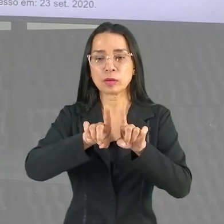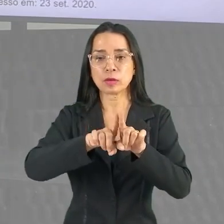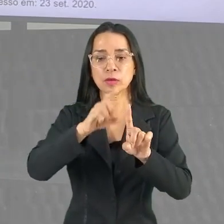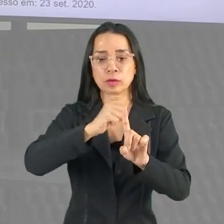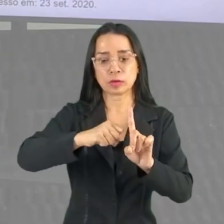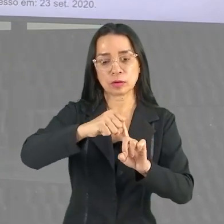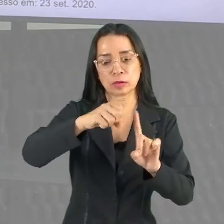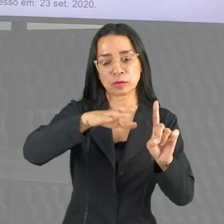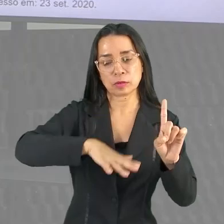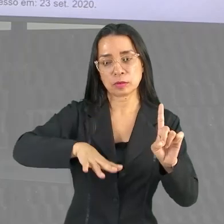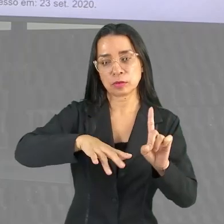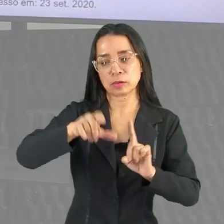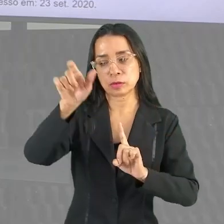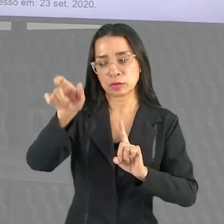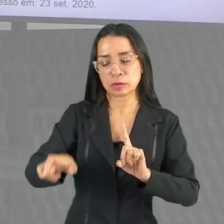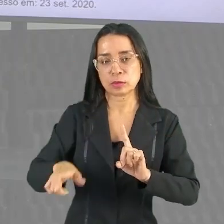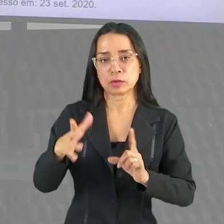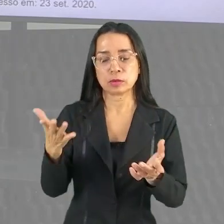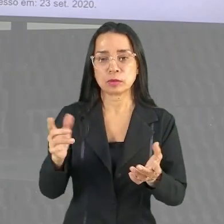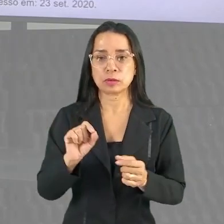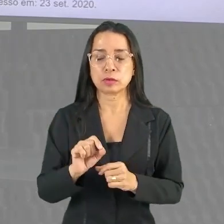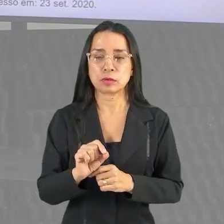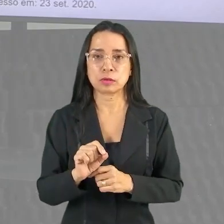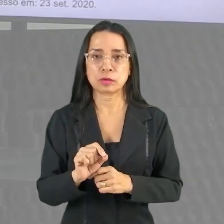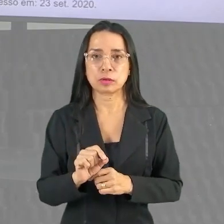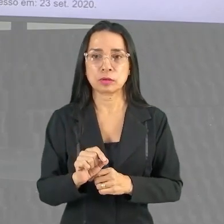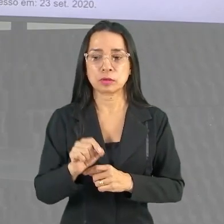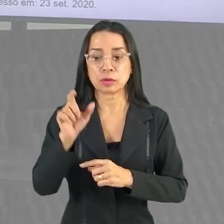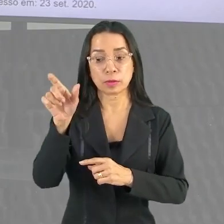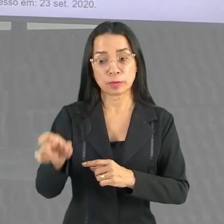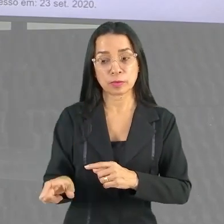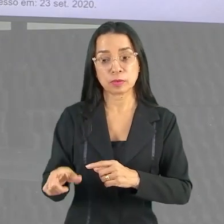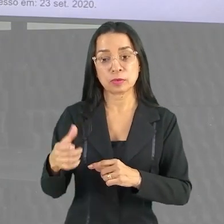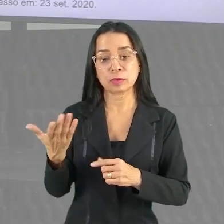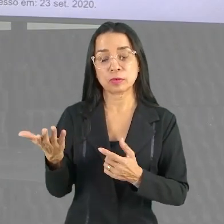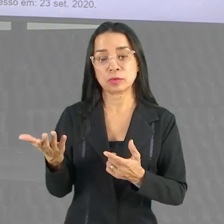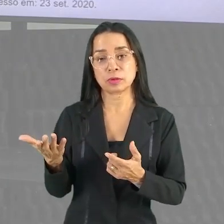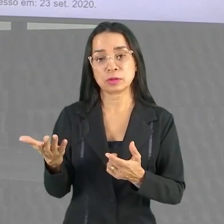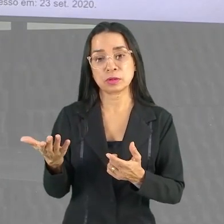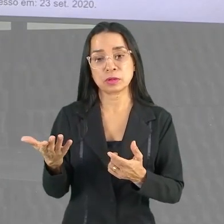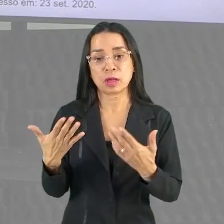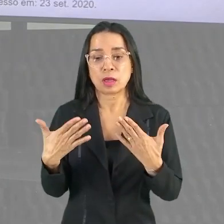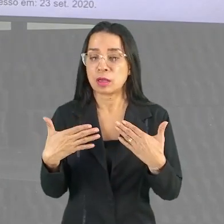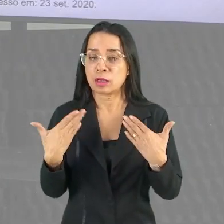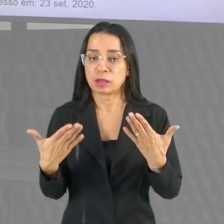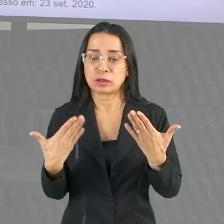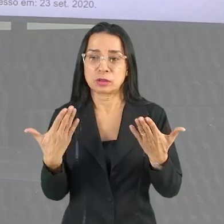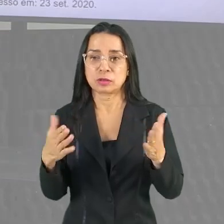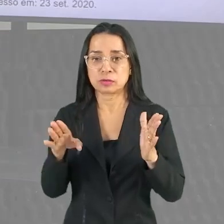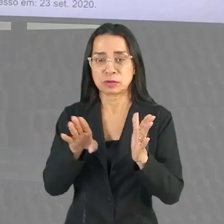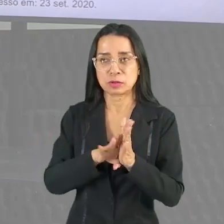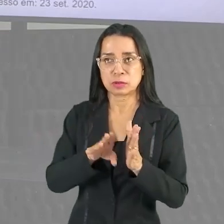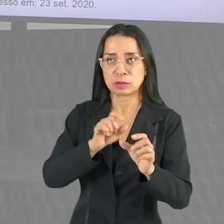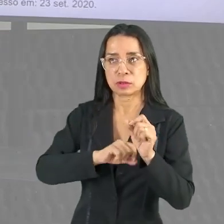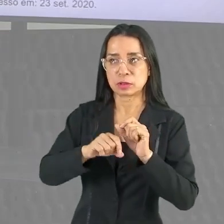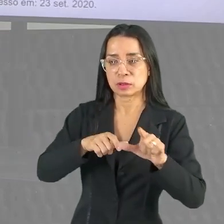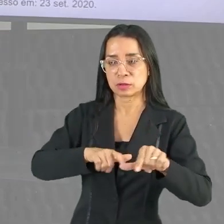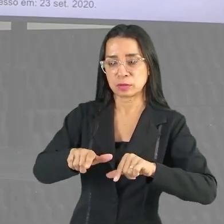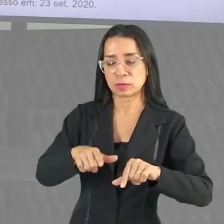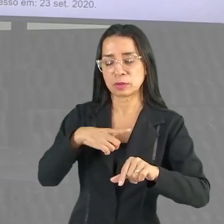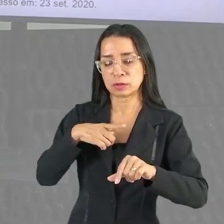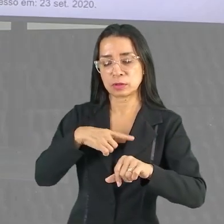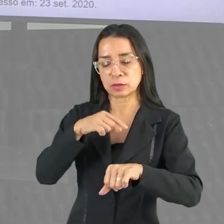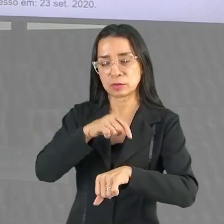daquele indivíduo. Por mais que, às vezes, ele seja um indivíduo ativo, ele chegue do serviço e tenha um tempo de fazer alguma